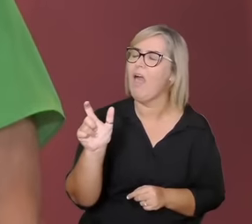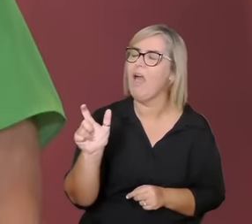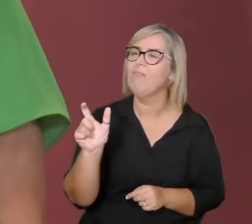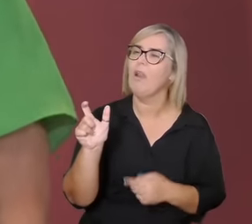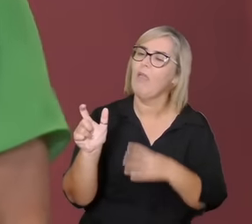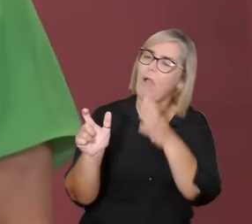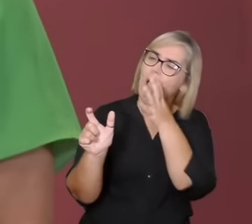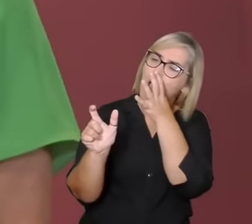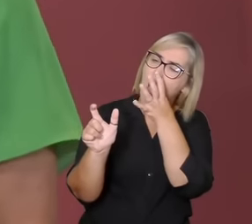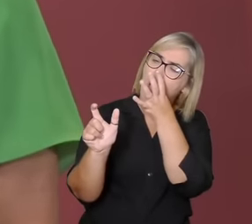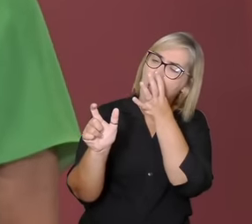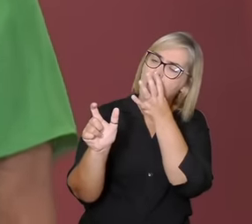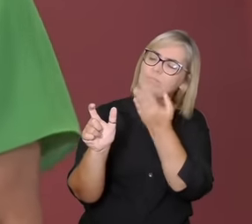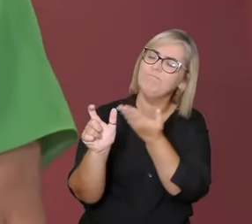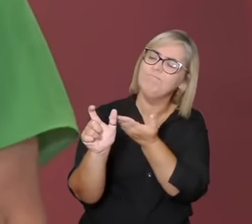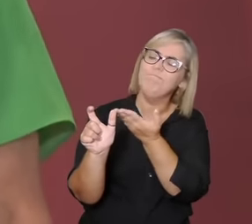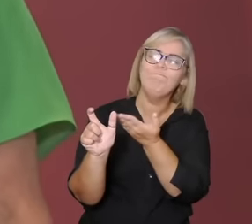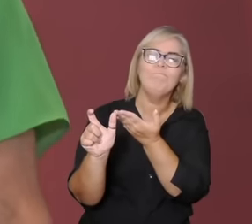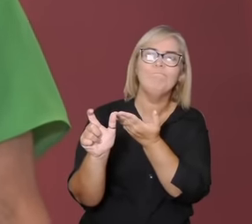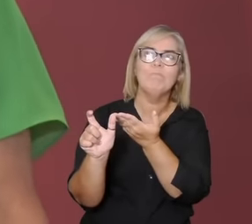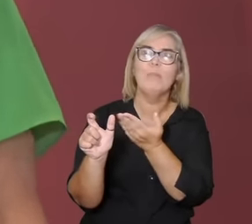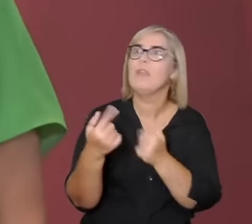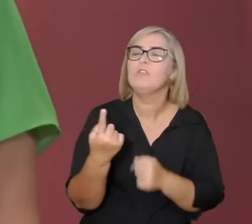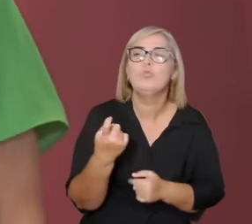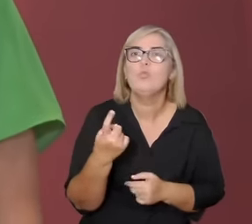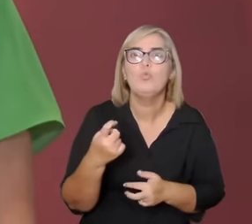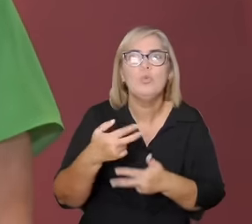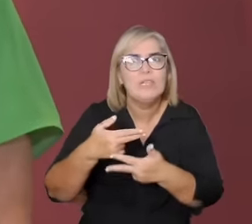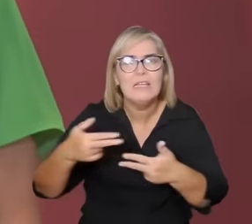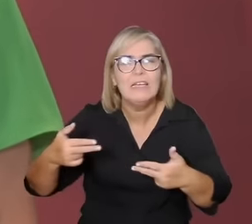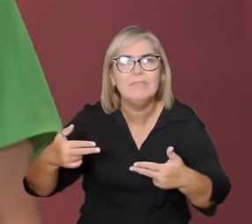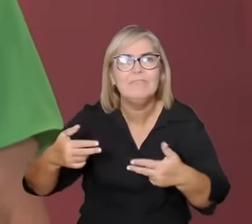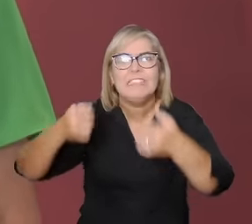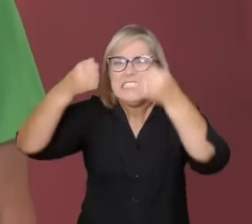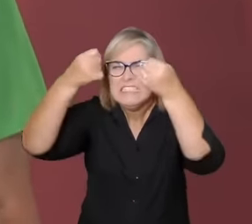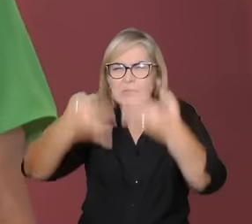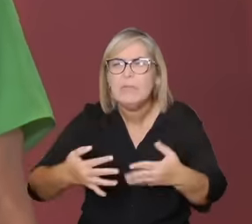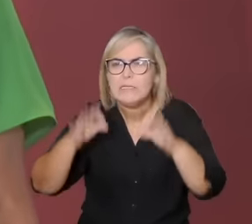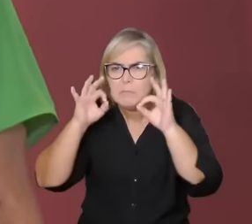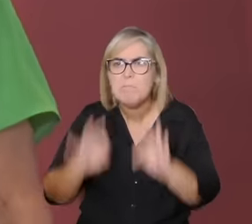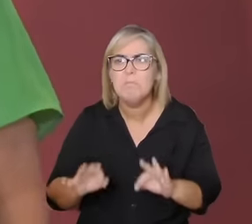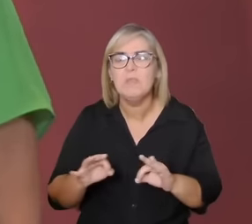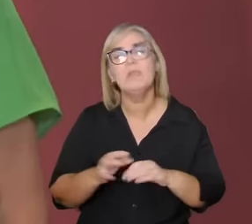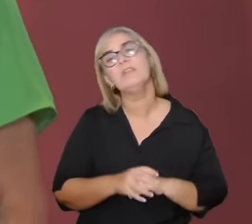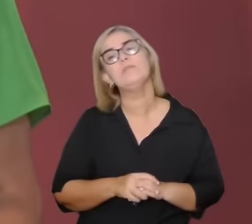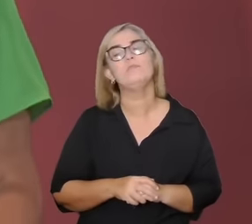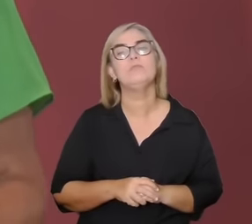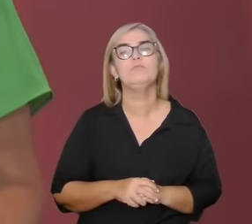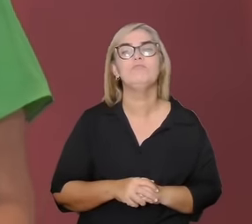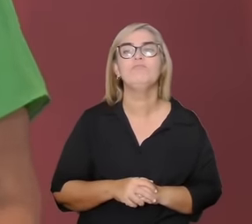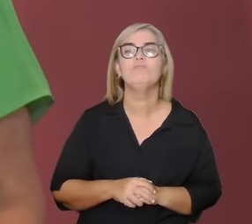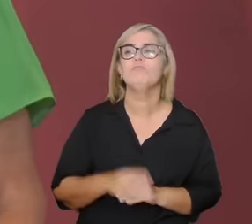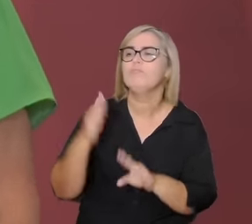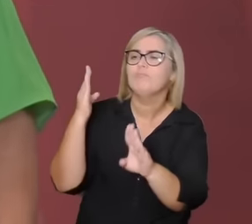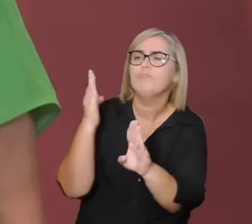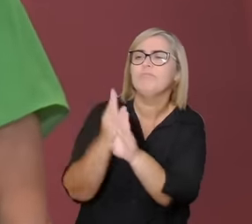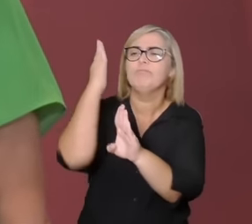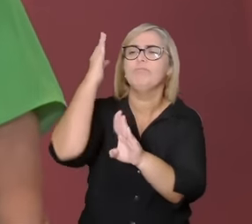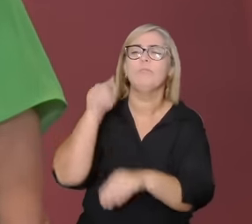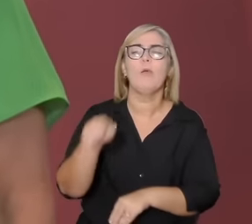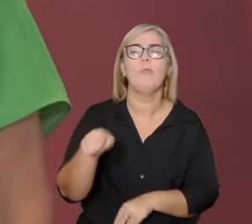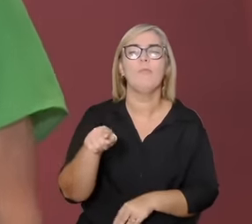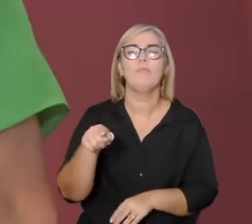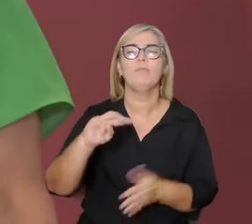eu acho que a única explicação mesmo que a gente pode encontrar um sinônimo para o